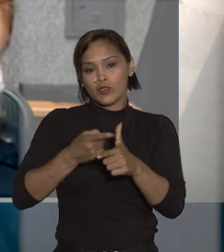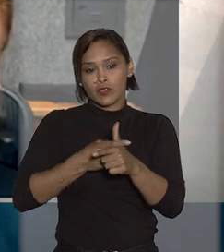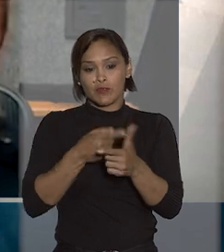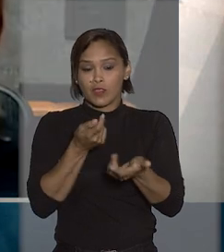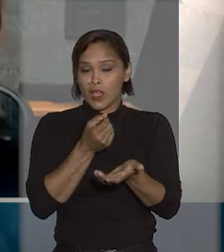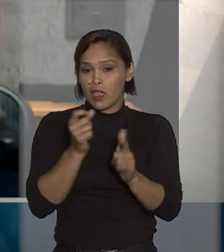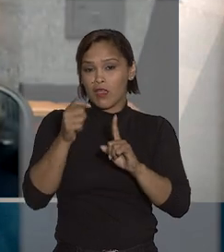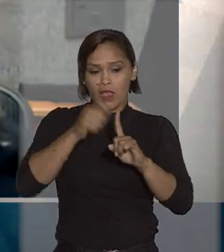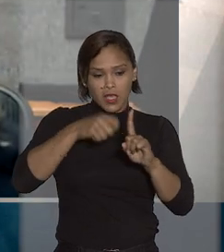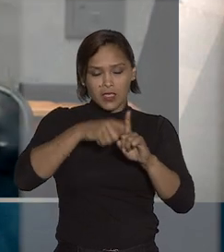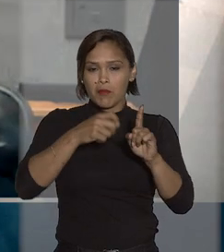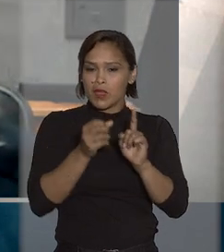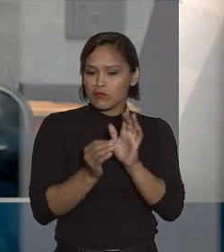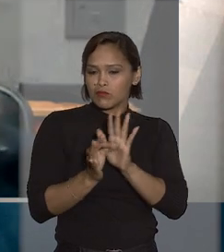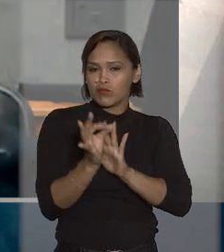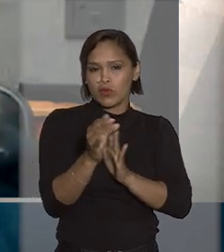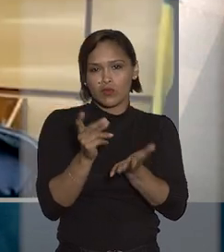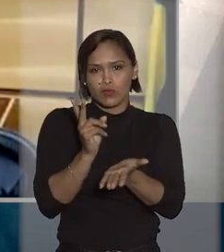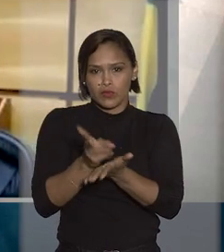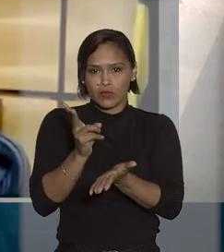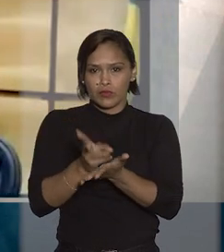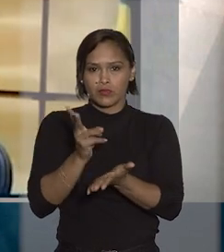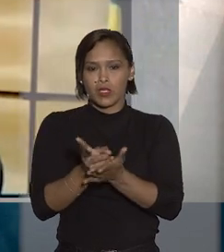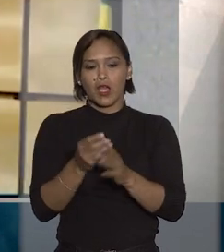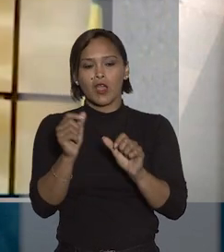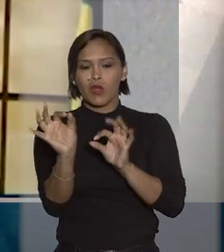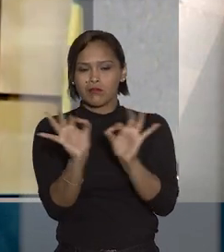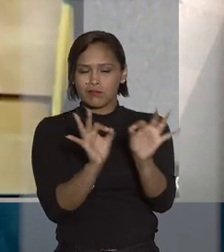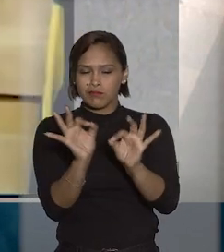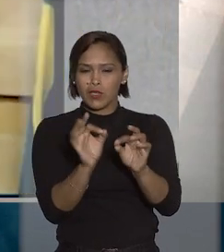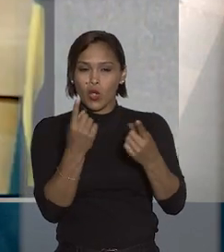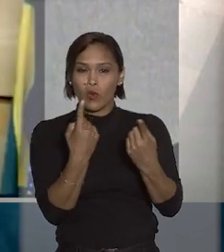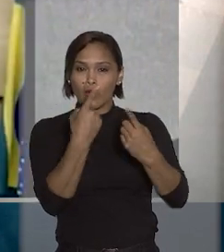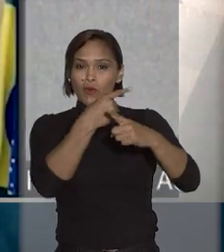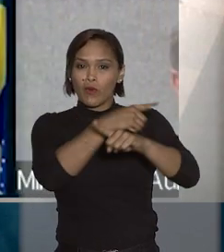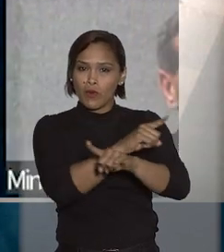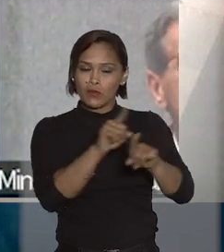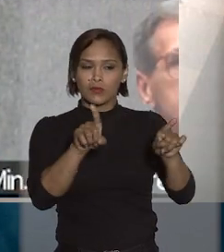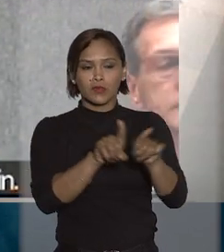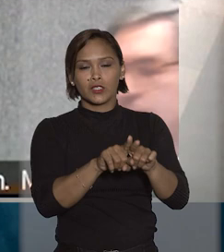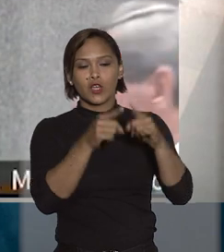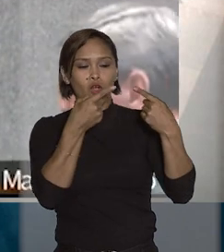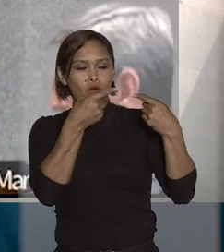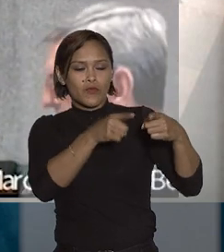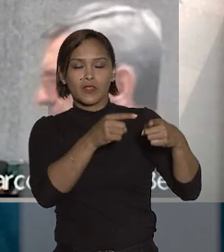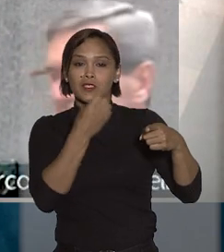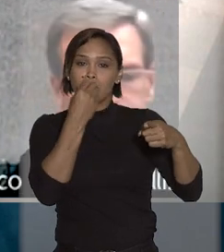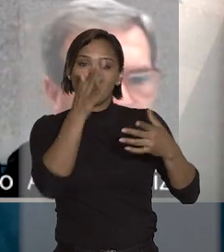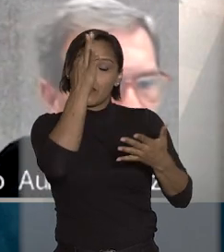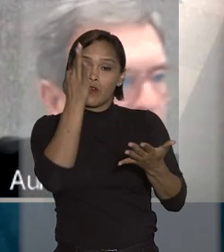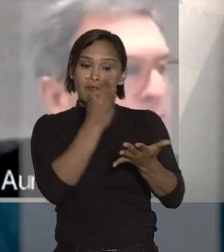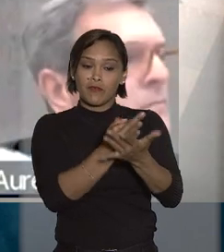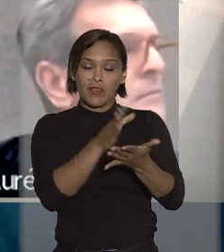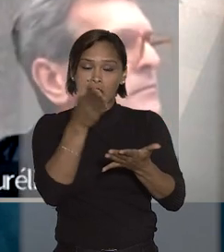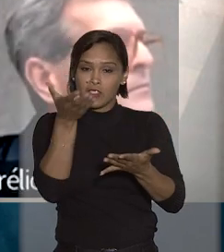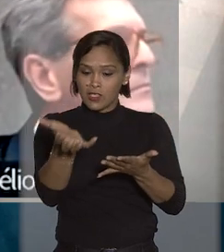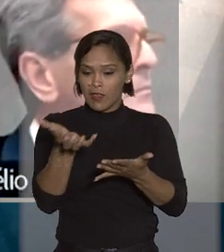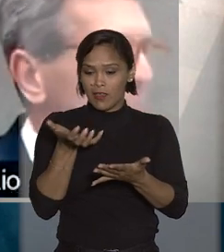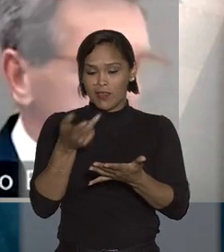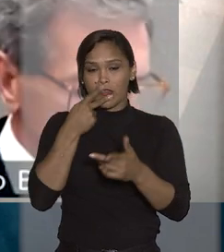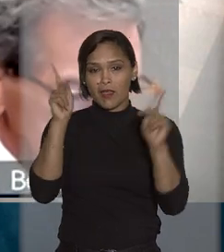mensalmente, mesmo após a notificação, constitui comportamento contraditório e ofensivo à boa-fé objetiva,